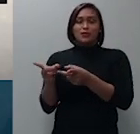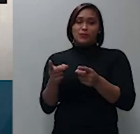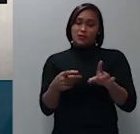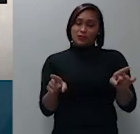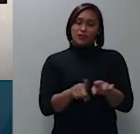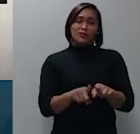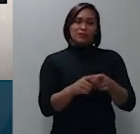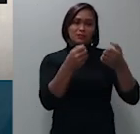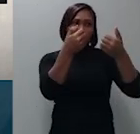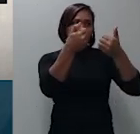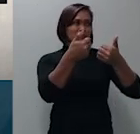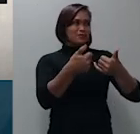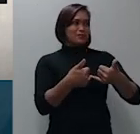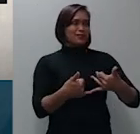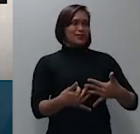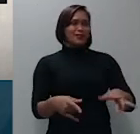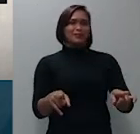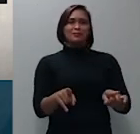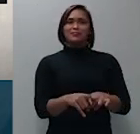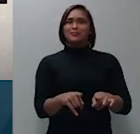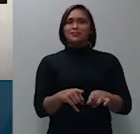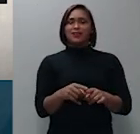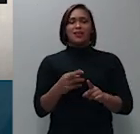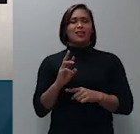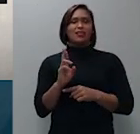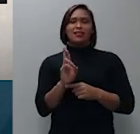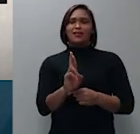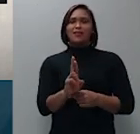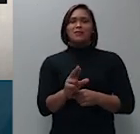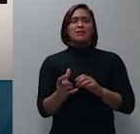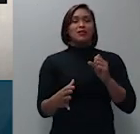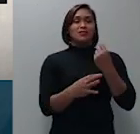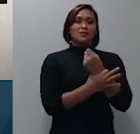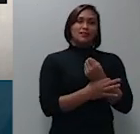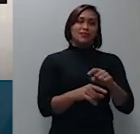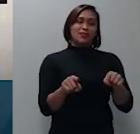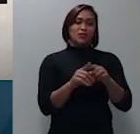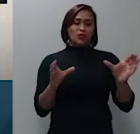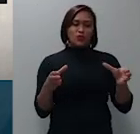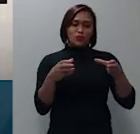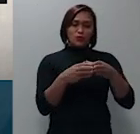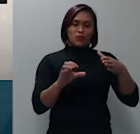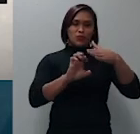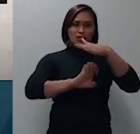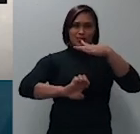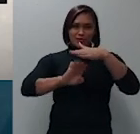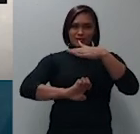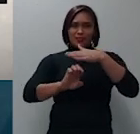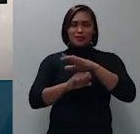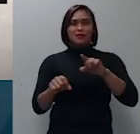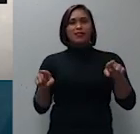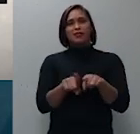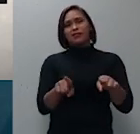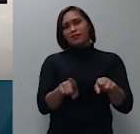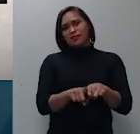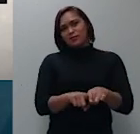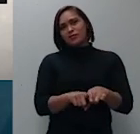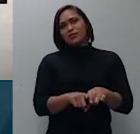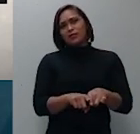estipulante não representa o segurador perante o grupo segurado o conselho nacional de seguros privados